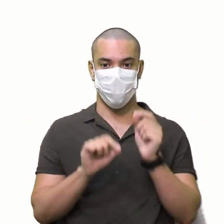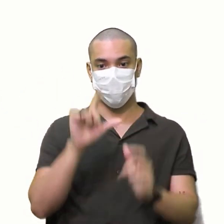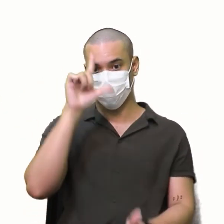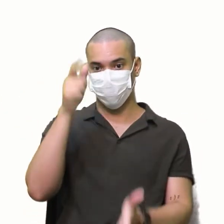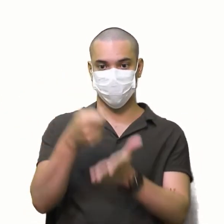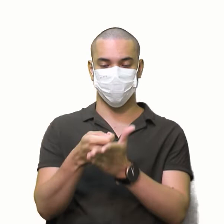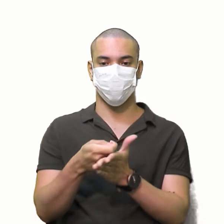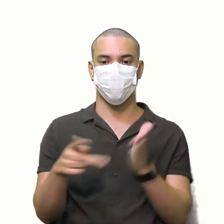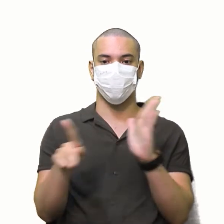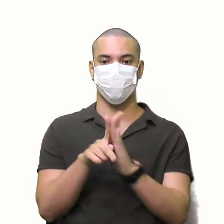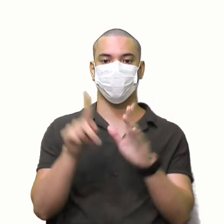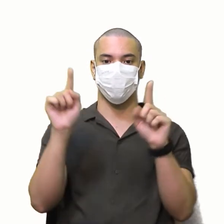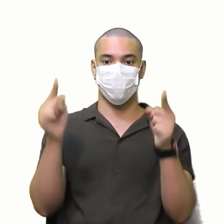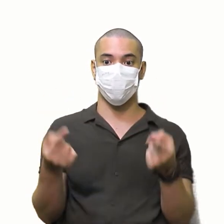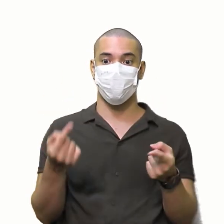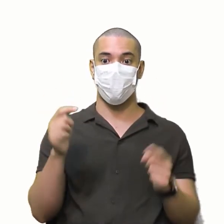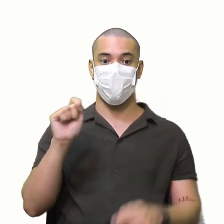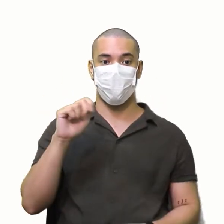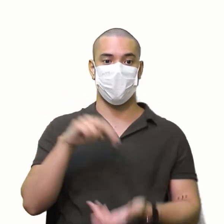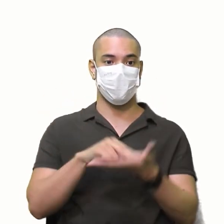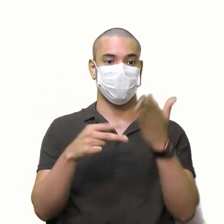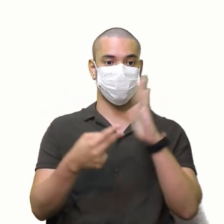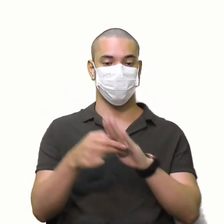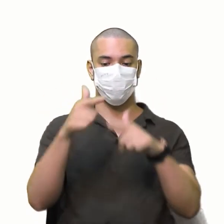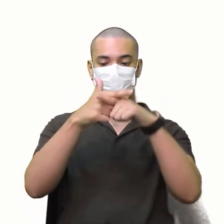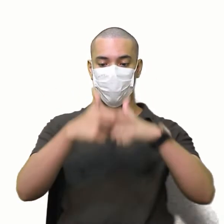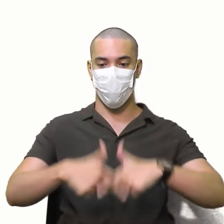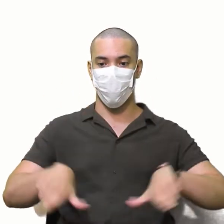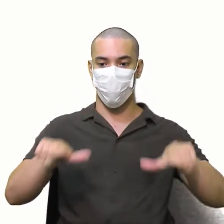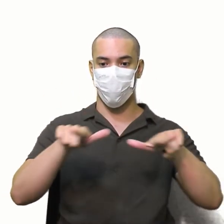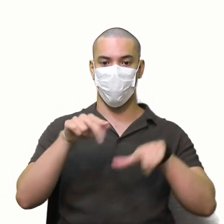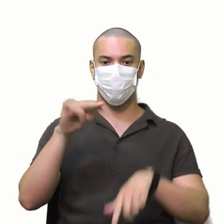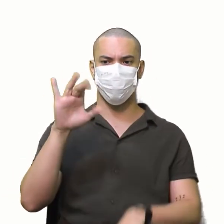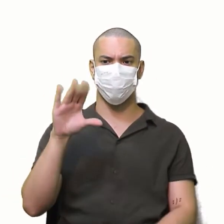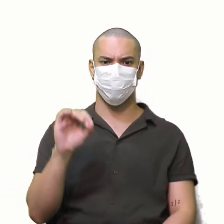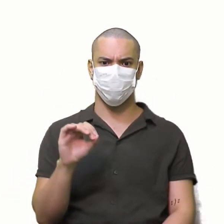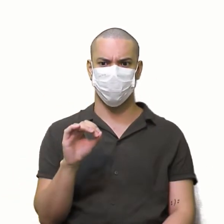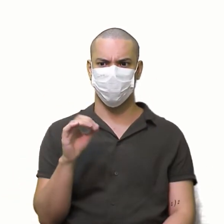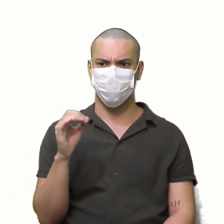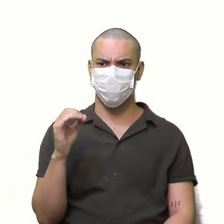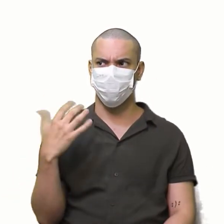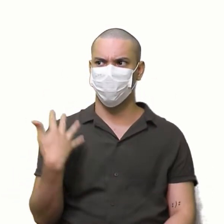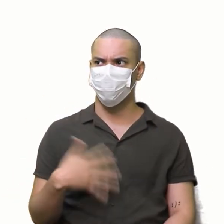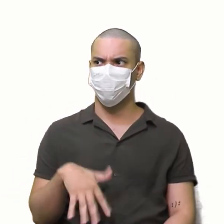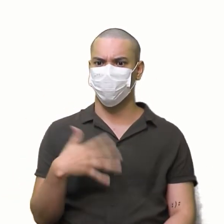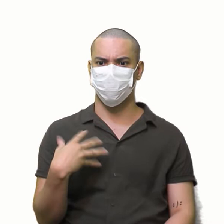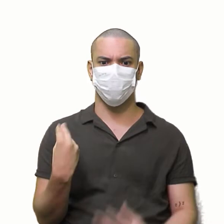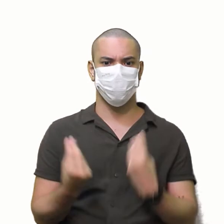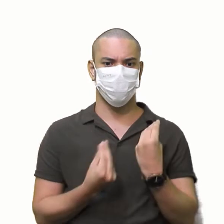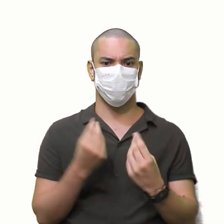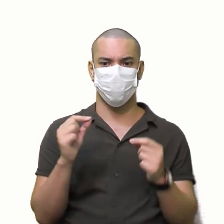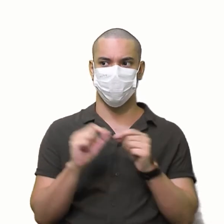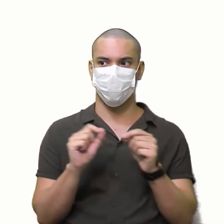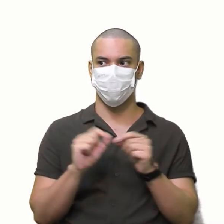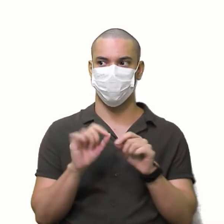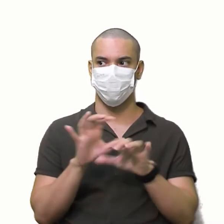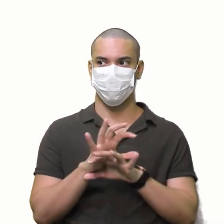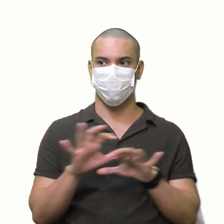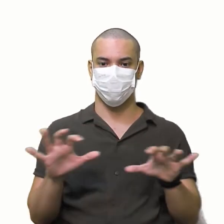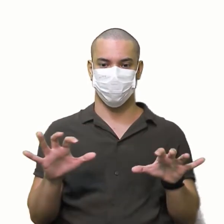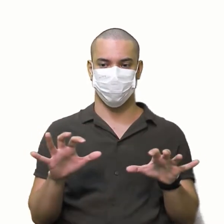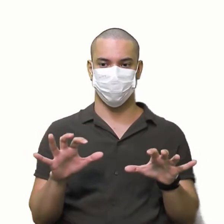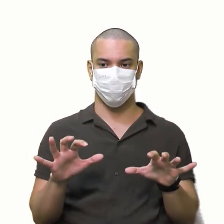matriz A Seja nulo Como que é isso, professor? Como que eu vou fazer